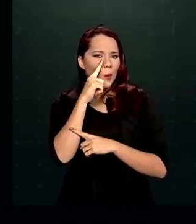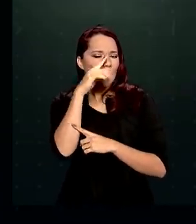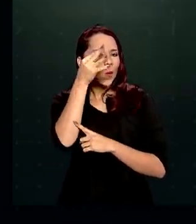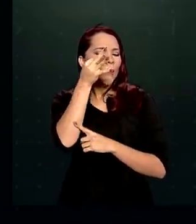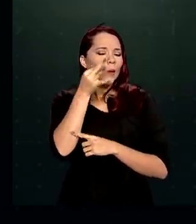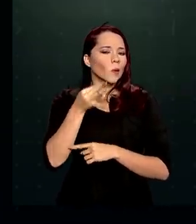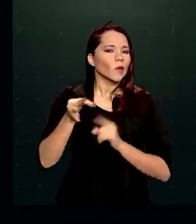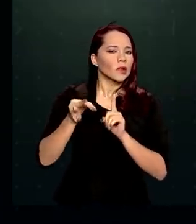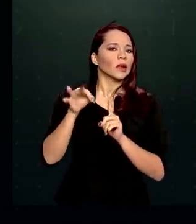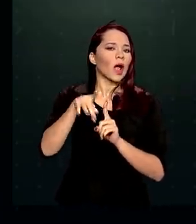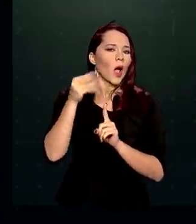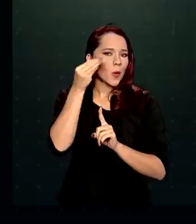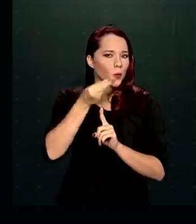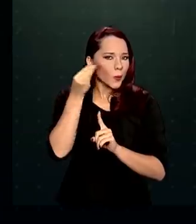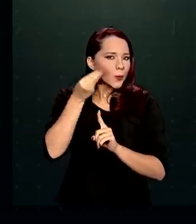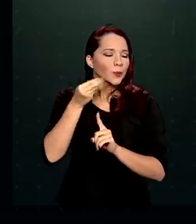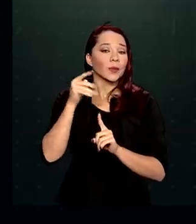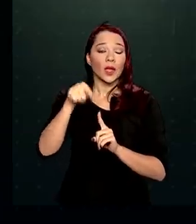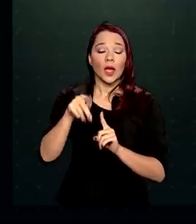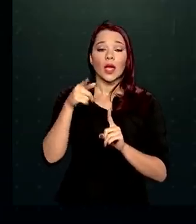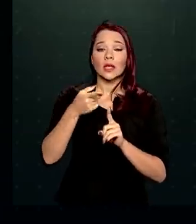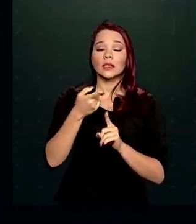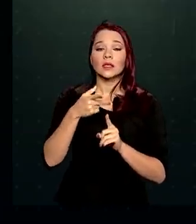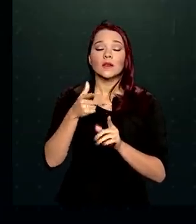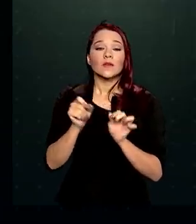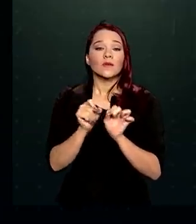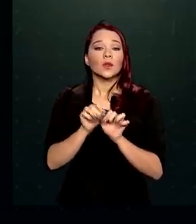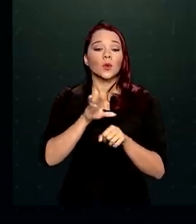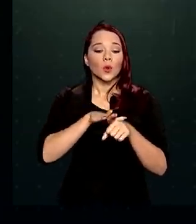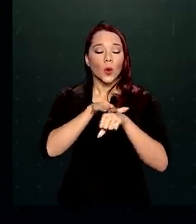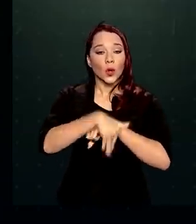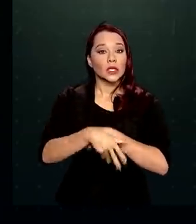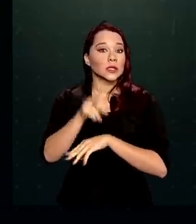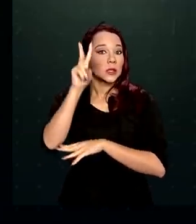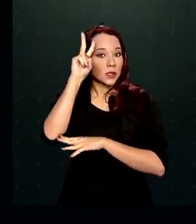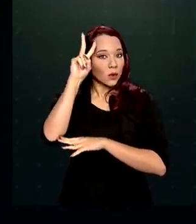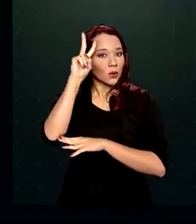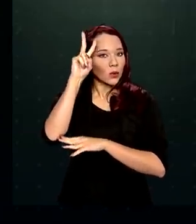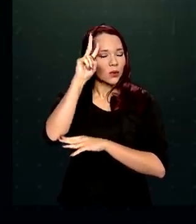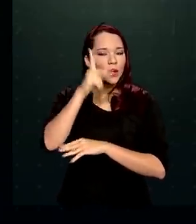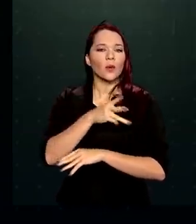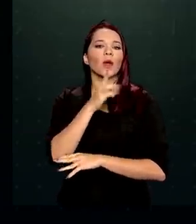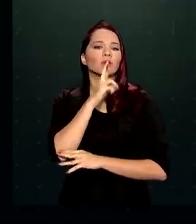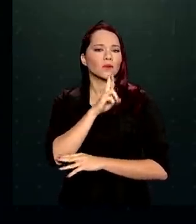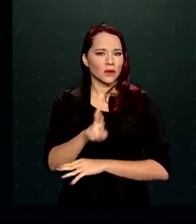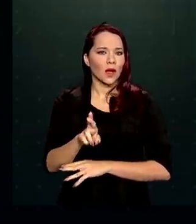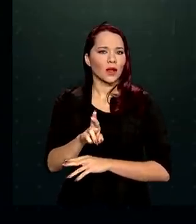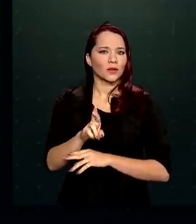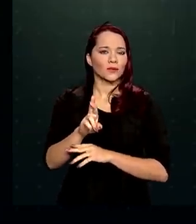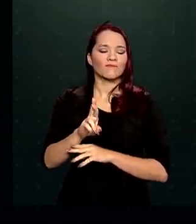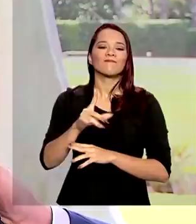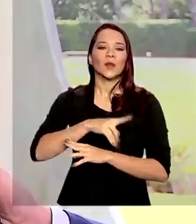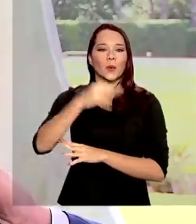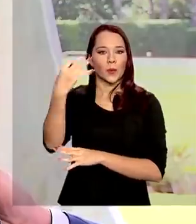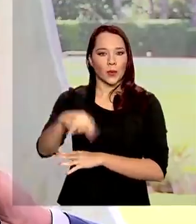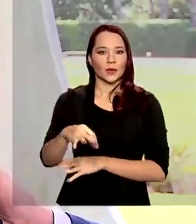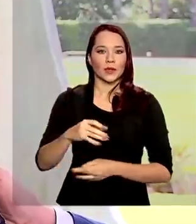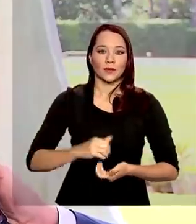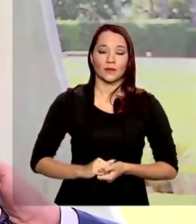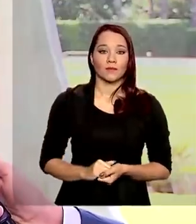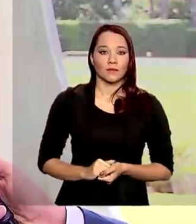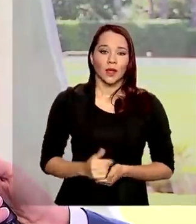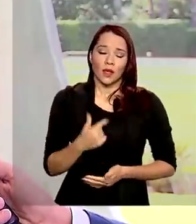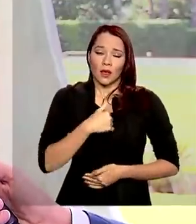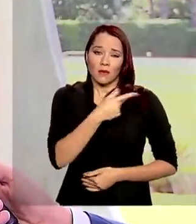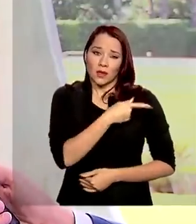nasal do paciente. O exame foi coletado na noite de segunda-feira e o resultado foi positivo. Eu sou o presidente